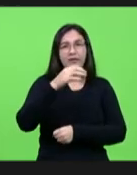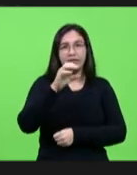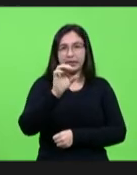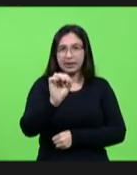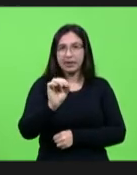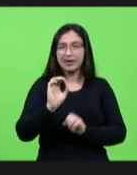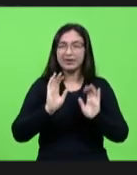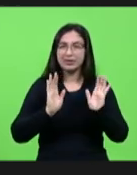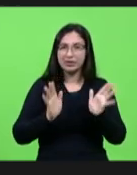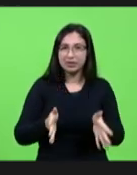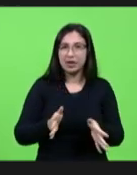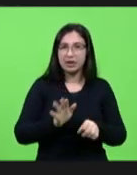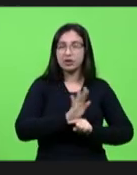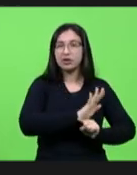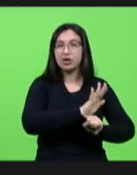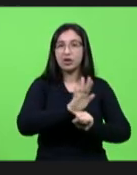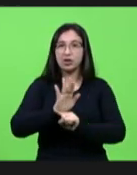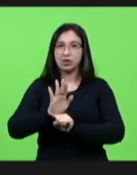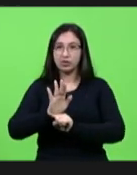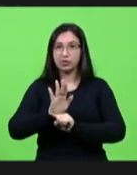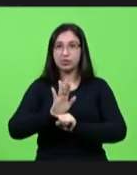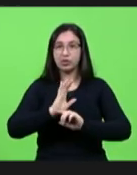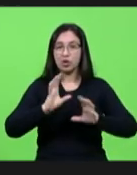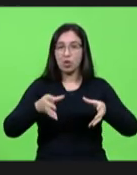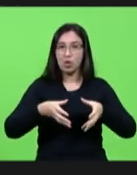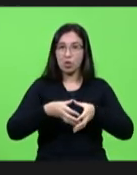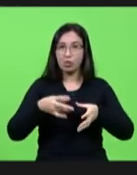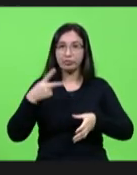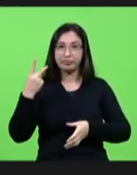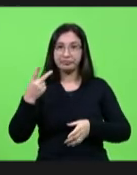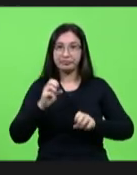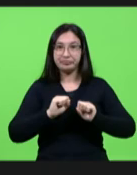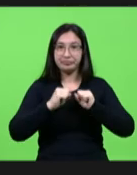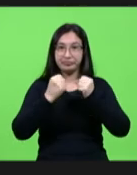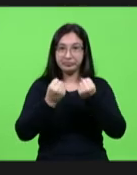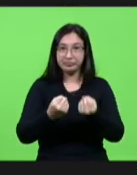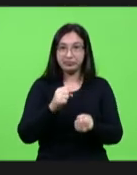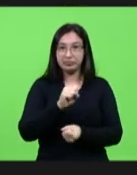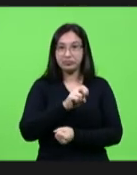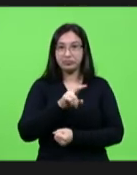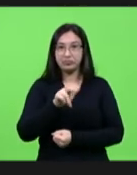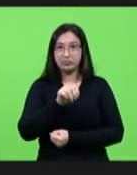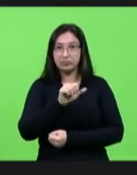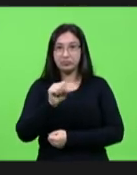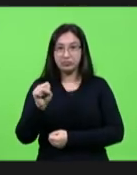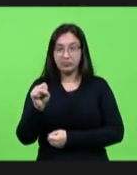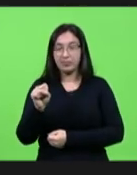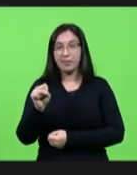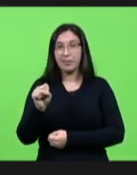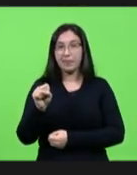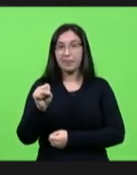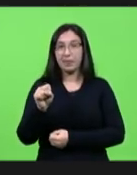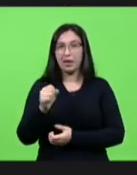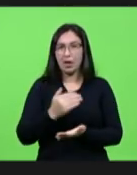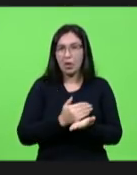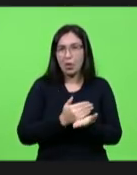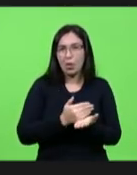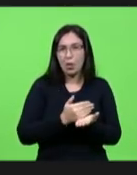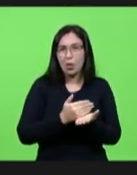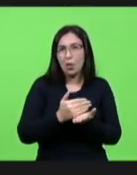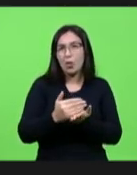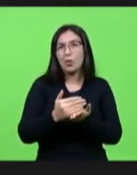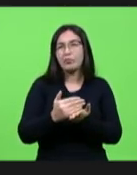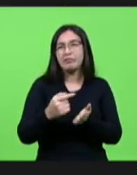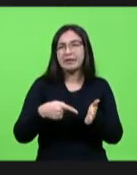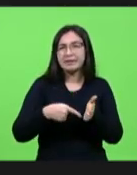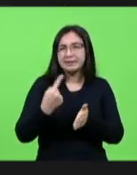da frente parlamentar em defesa de suas desde o primeiro momento